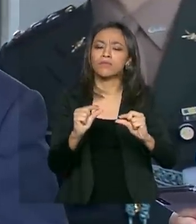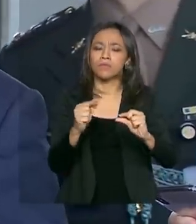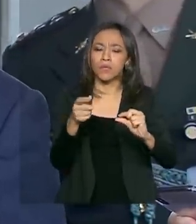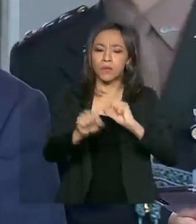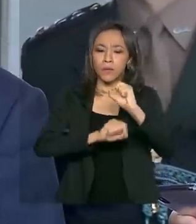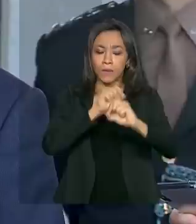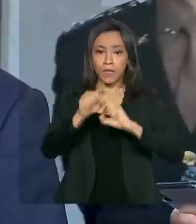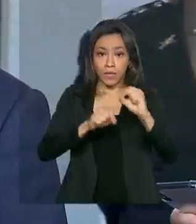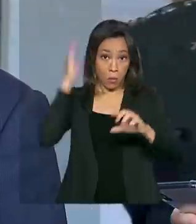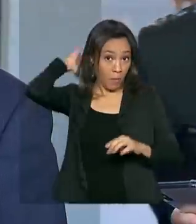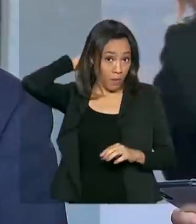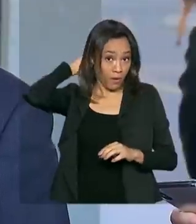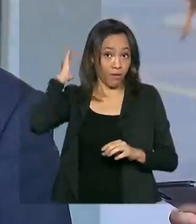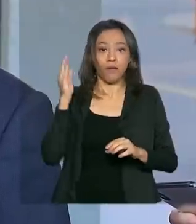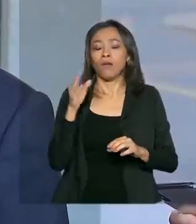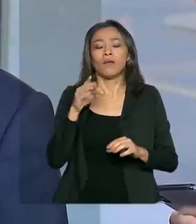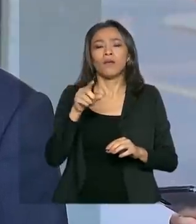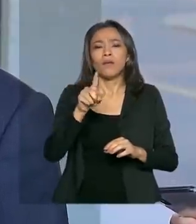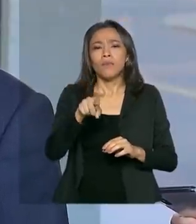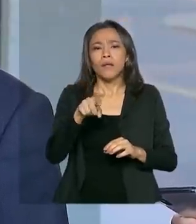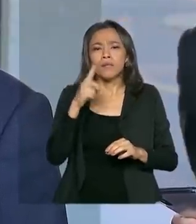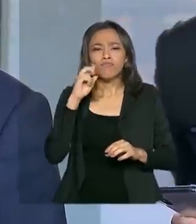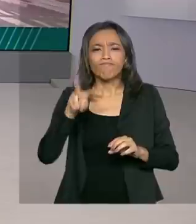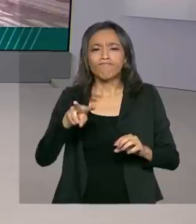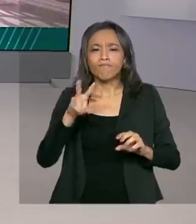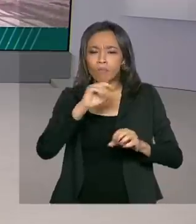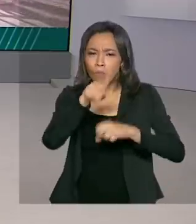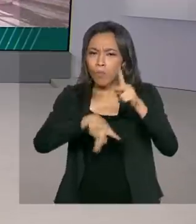com o povo brasileiro, mas com a comunidade internacional.